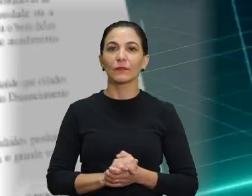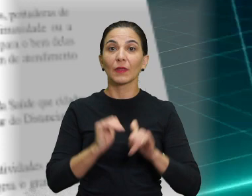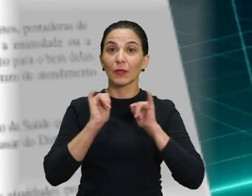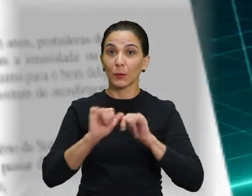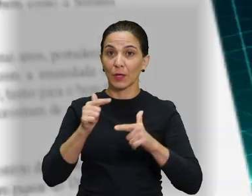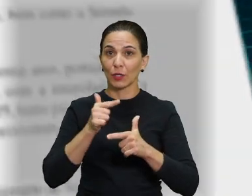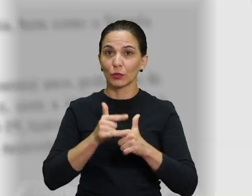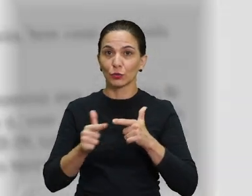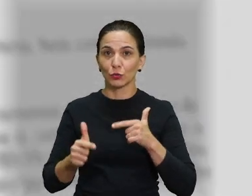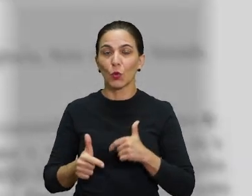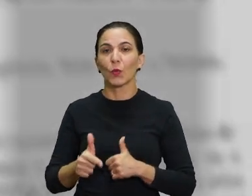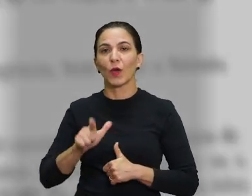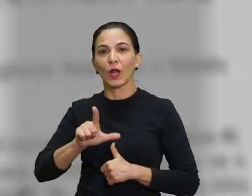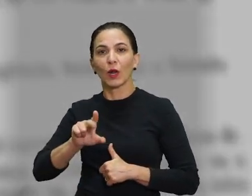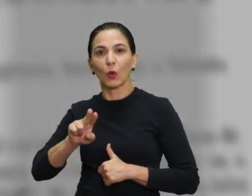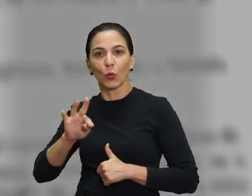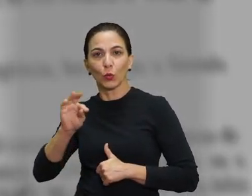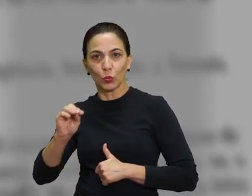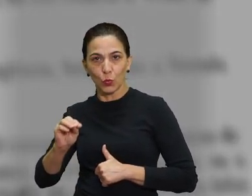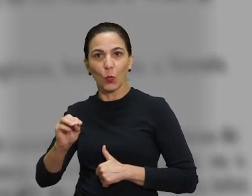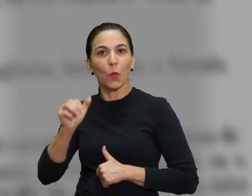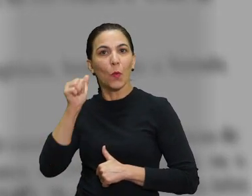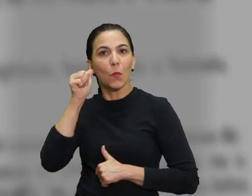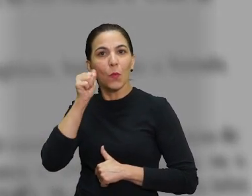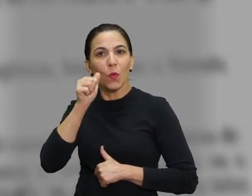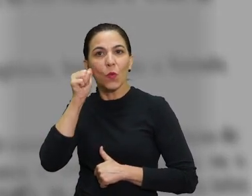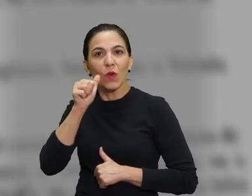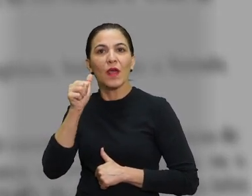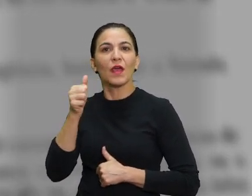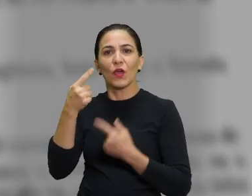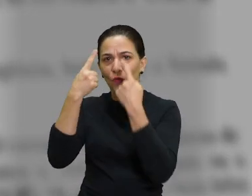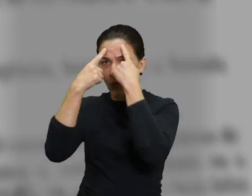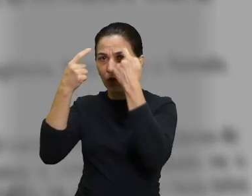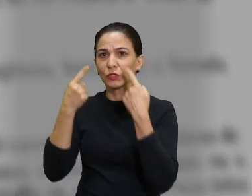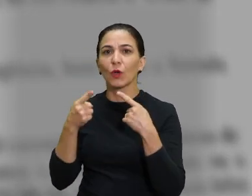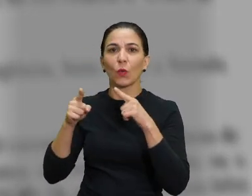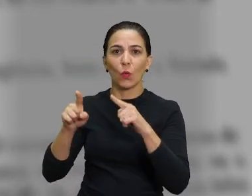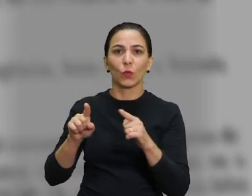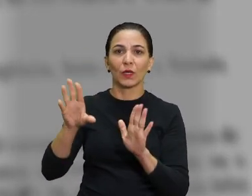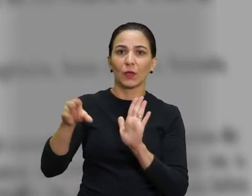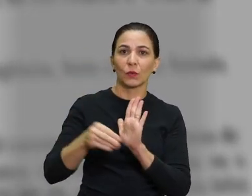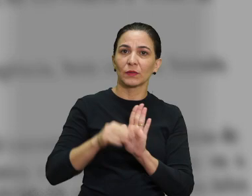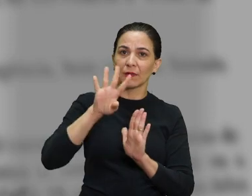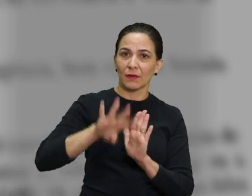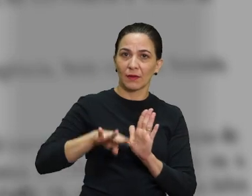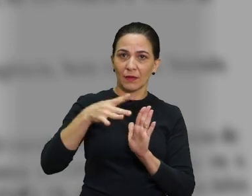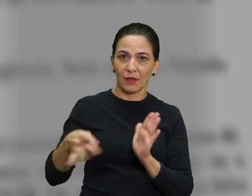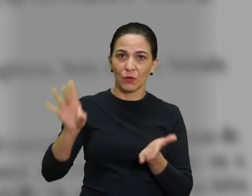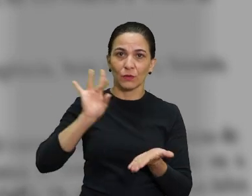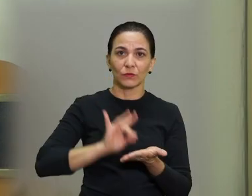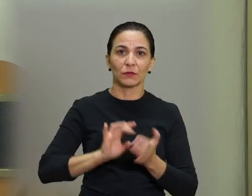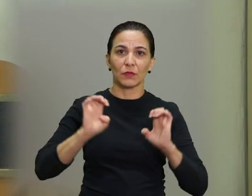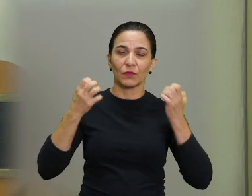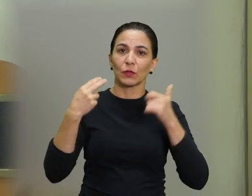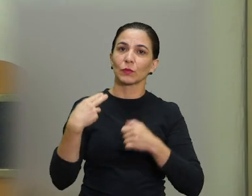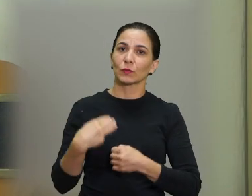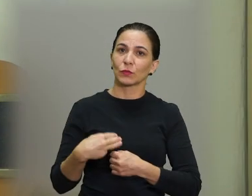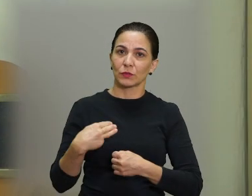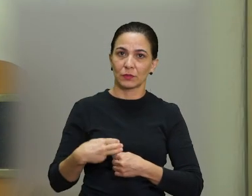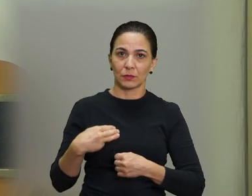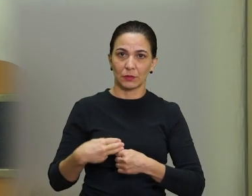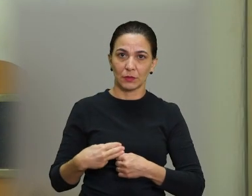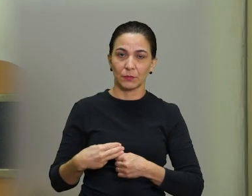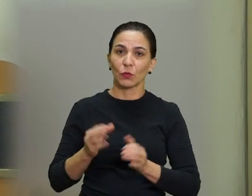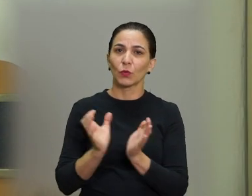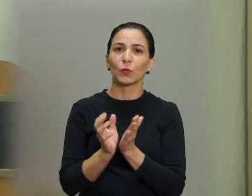A campanha Luto contra as Violências agora faz parte do calendário oficial de eventos do município. Aprovado pela